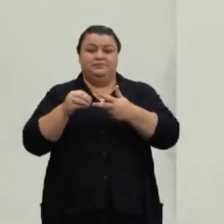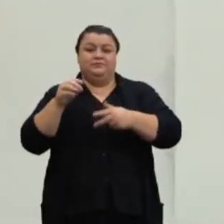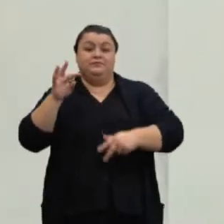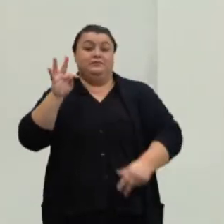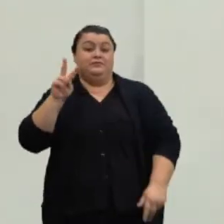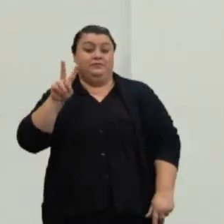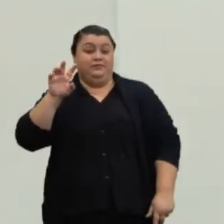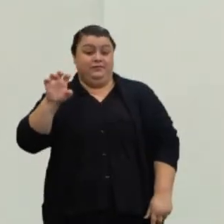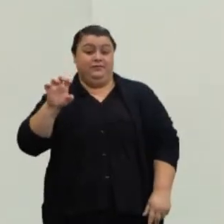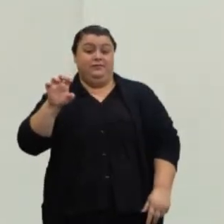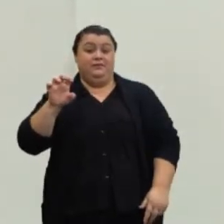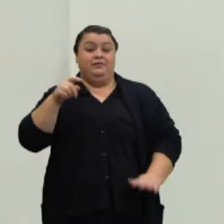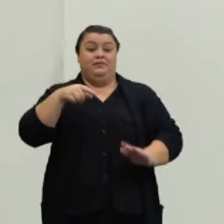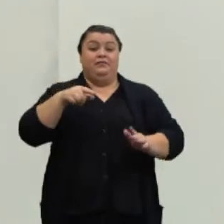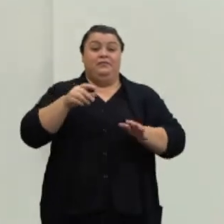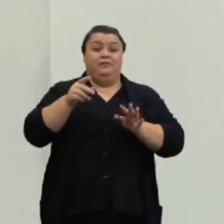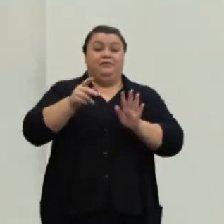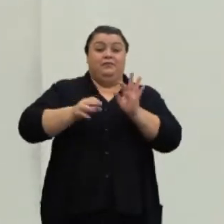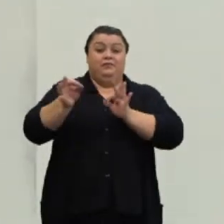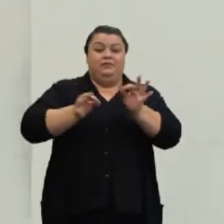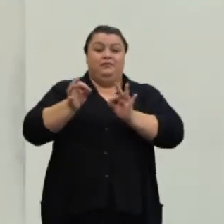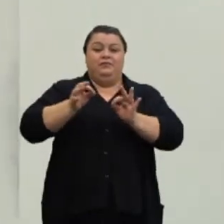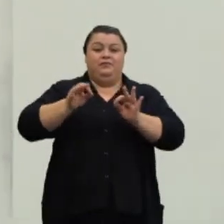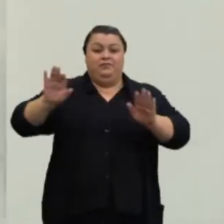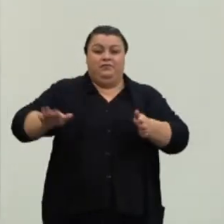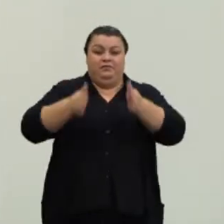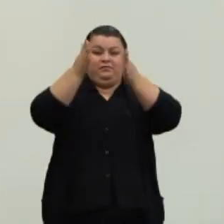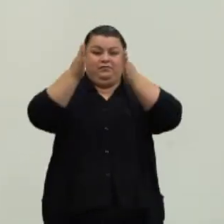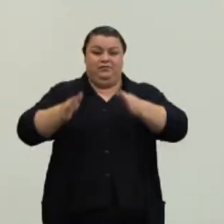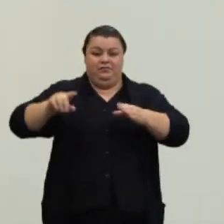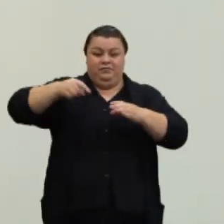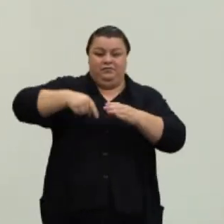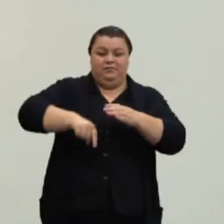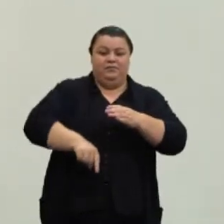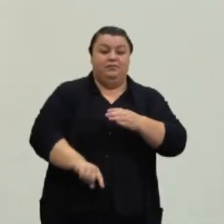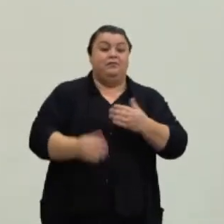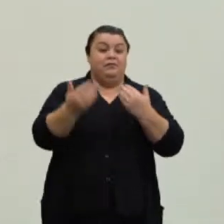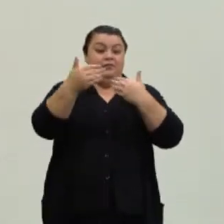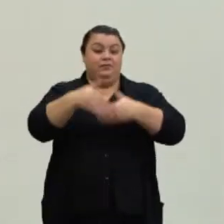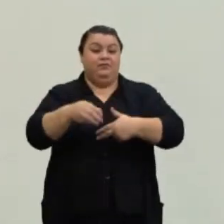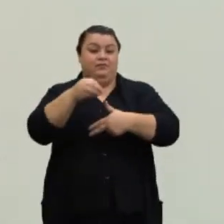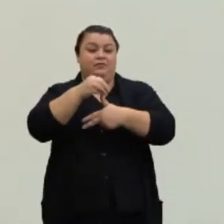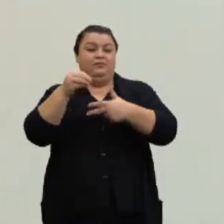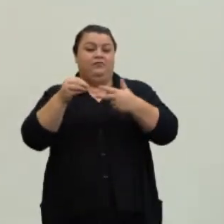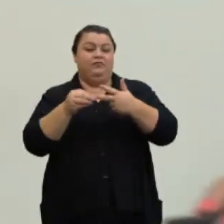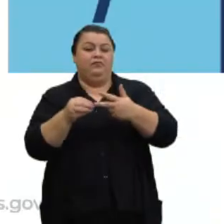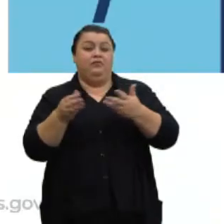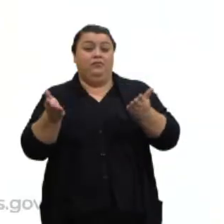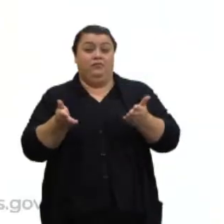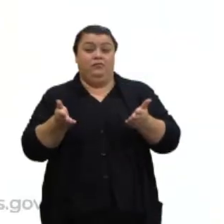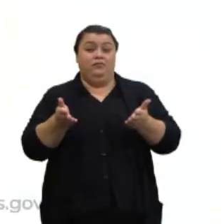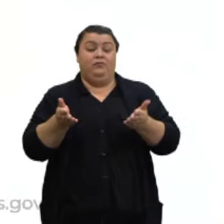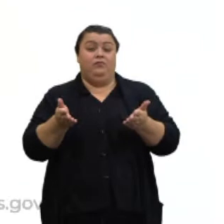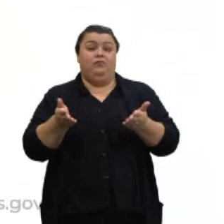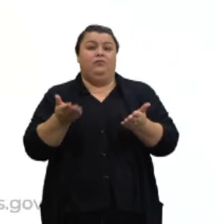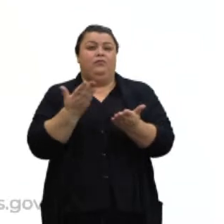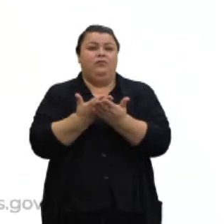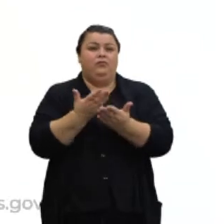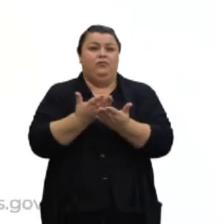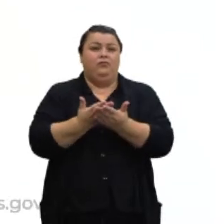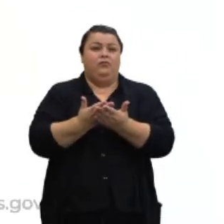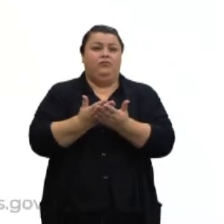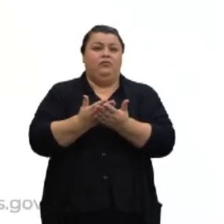nesse programa da Seduc, um intensivão para a prova do Enem. Nós estamos num bloco estudando